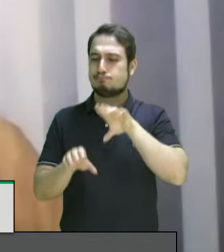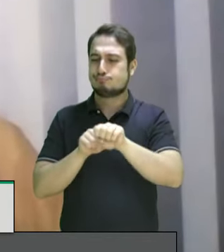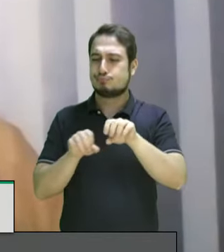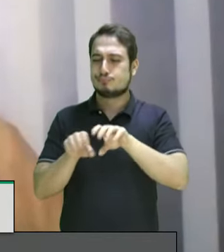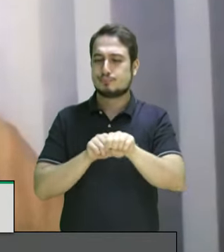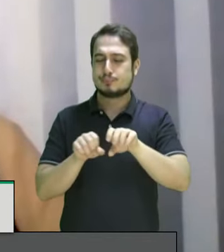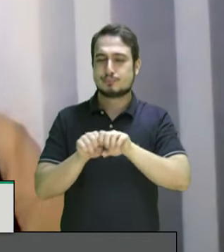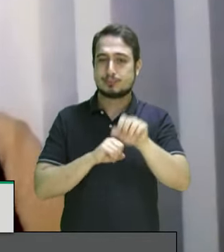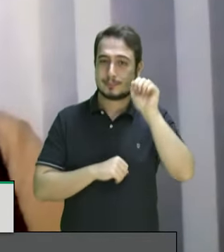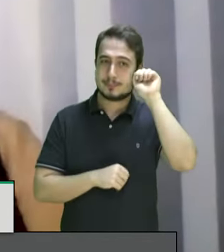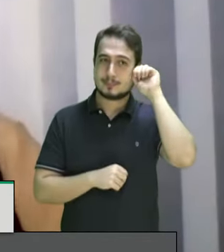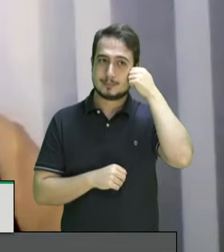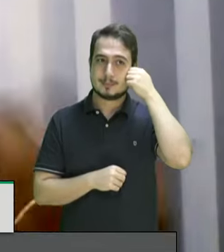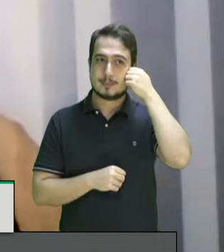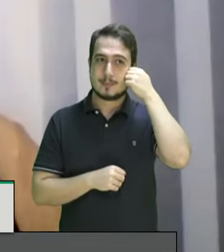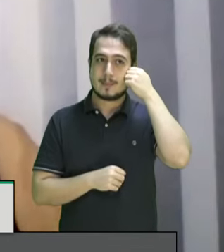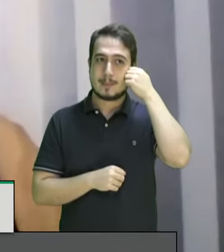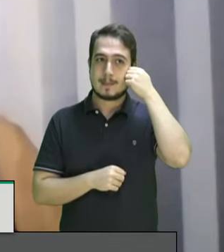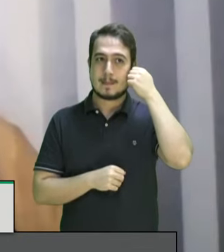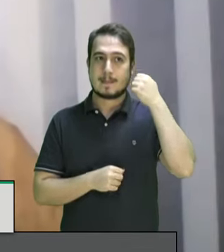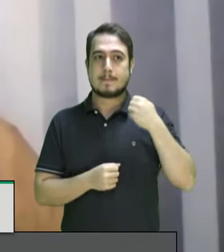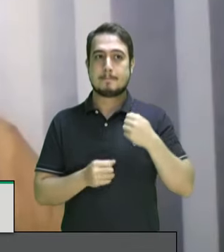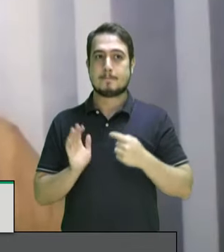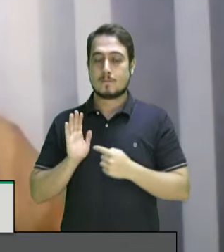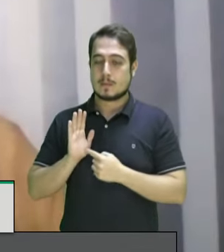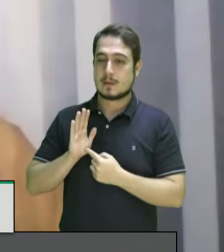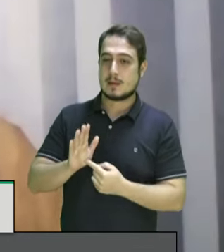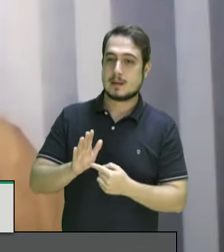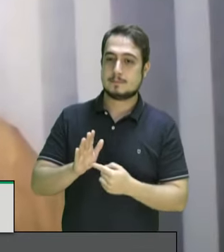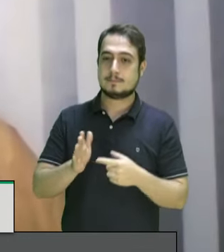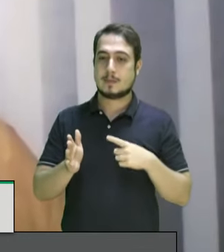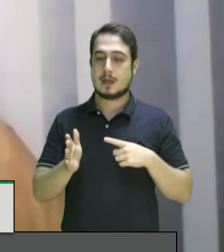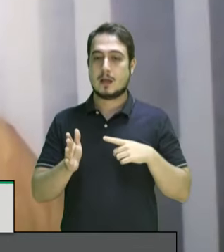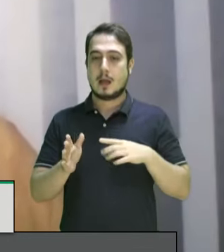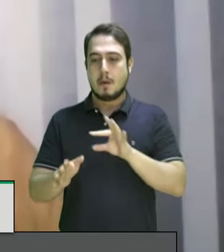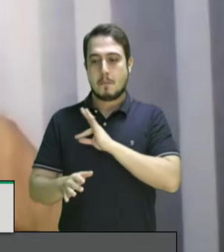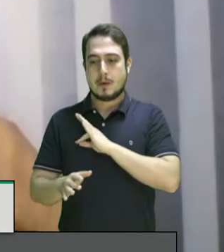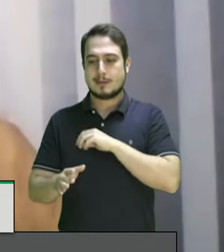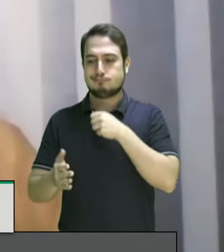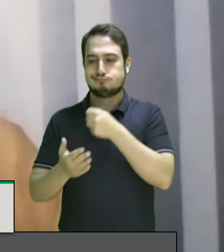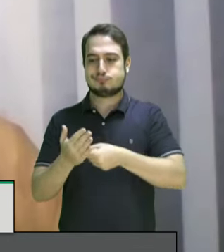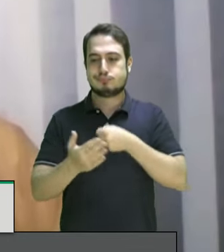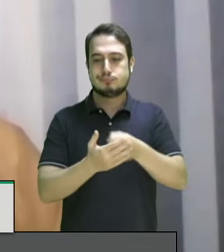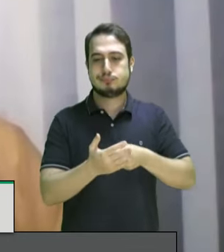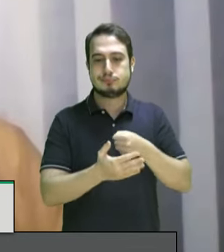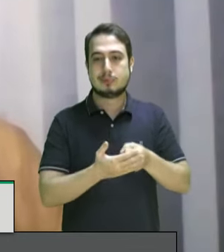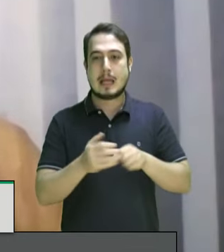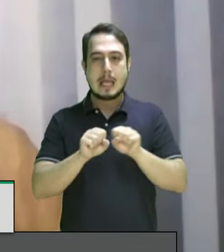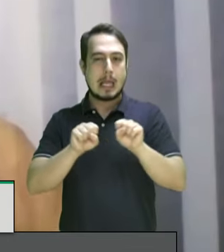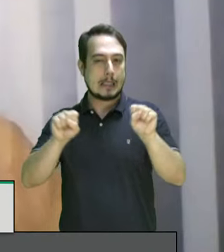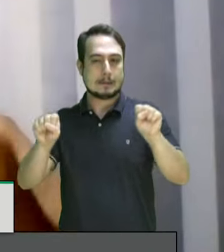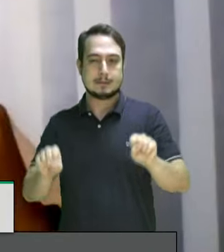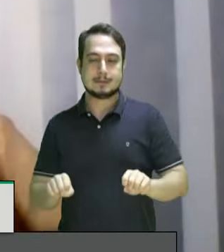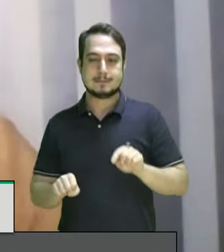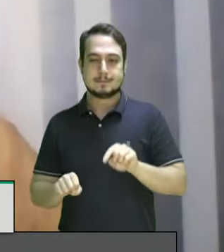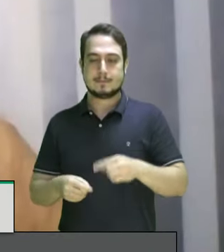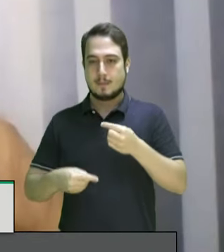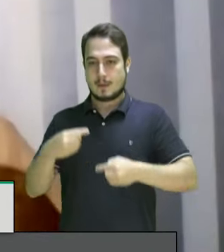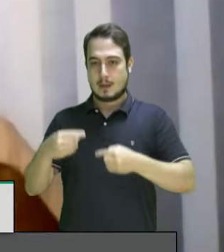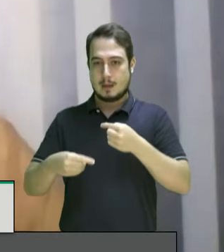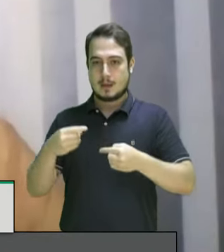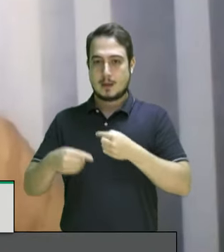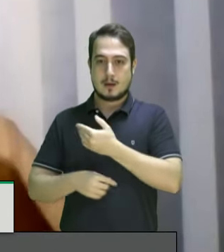da necropolítica que é levada adiante através da letalidade policial pela sistematização da política